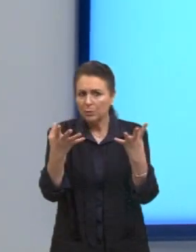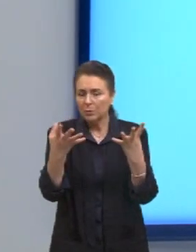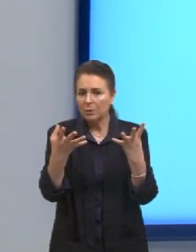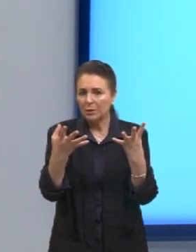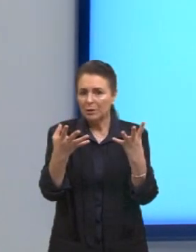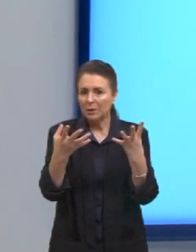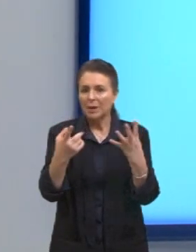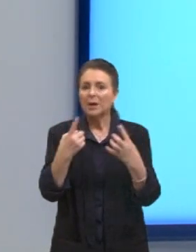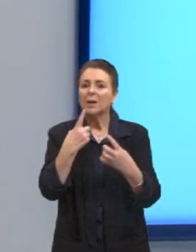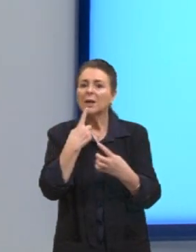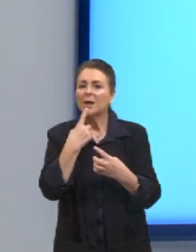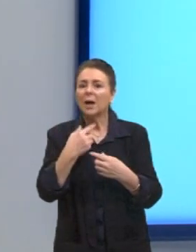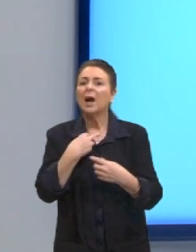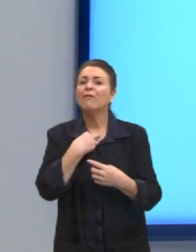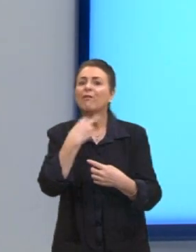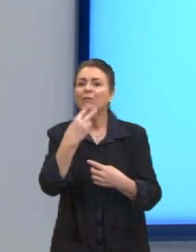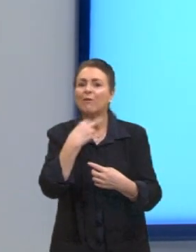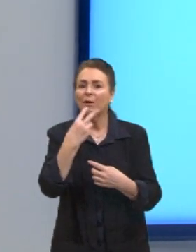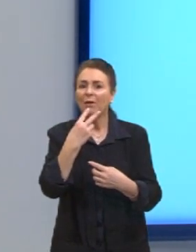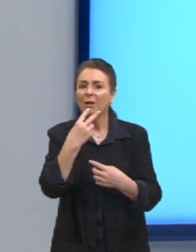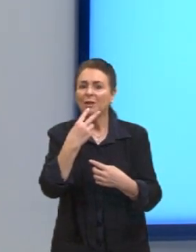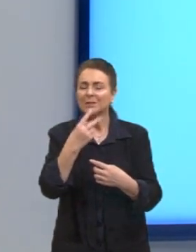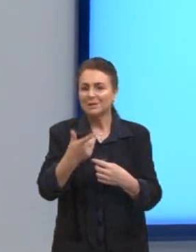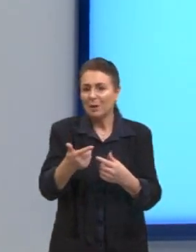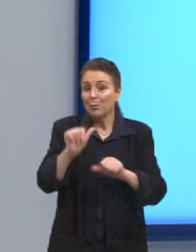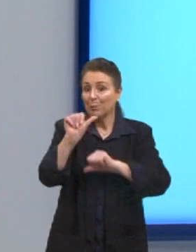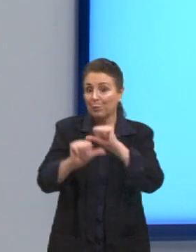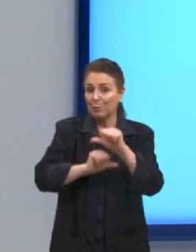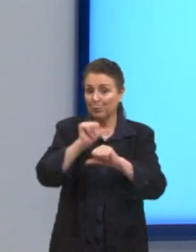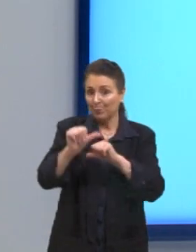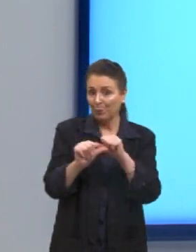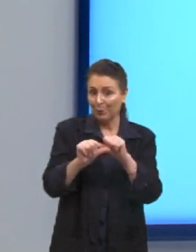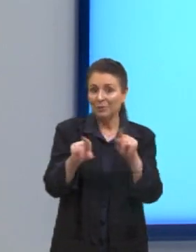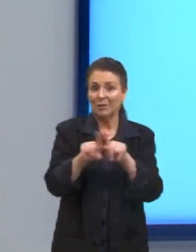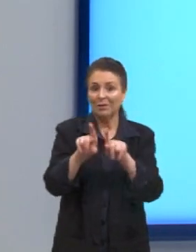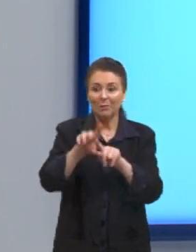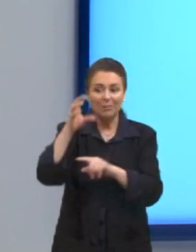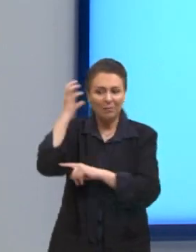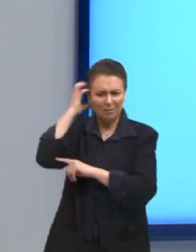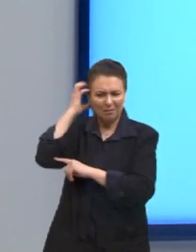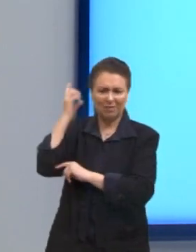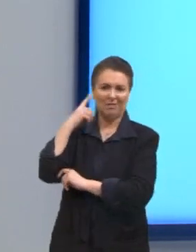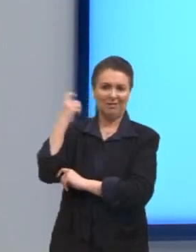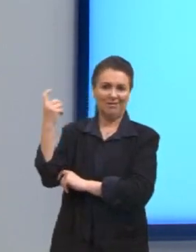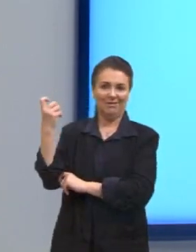ela force uma nova pronúncia. Então, esse shik, com esse C mudo aqui,